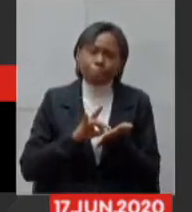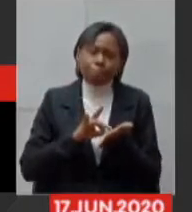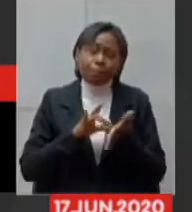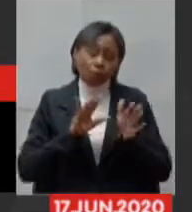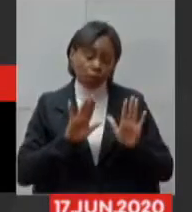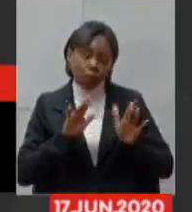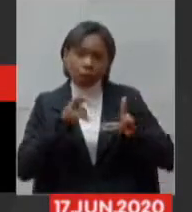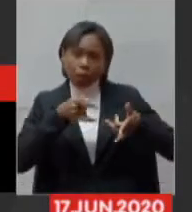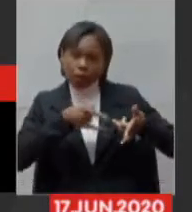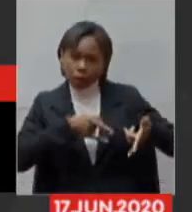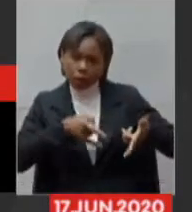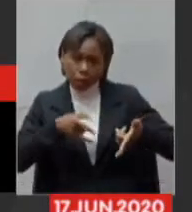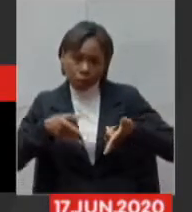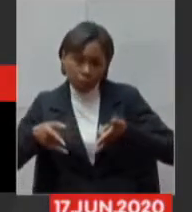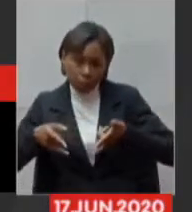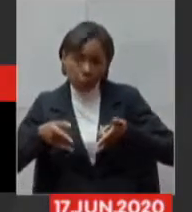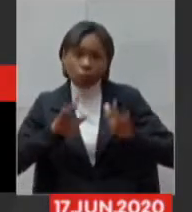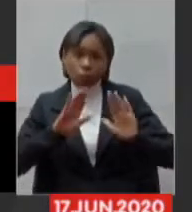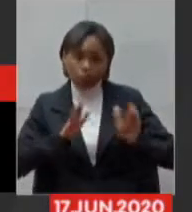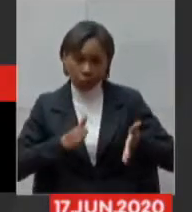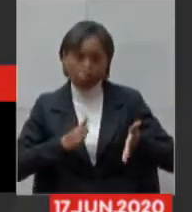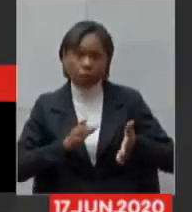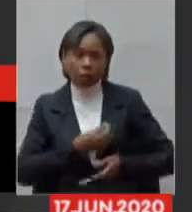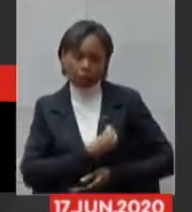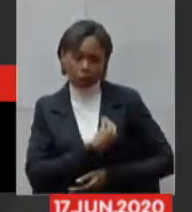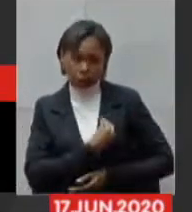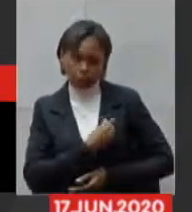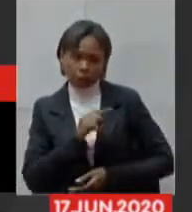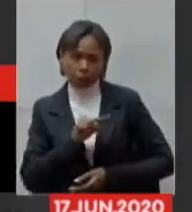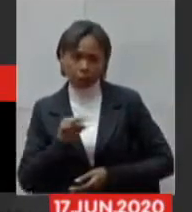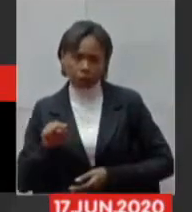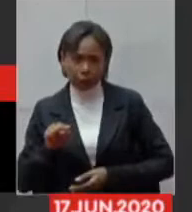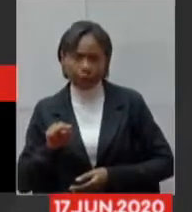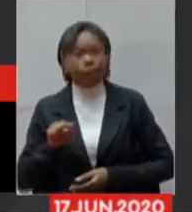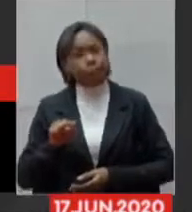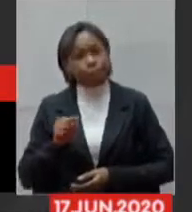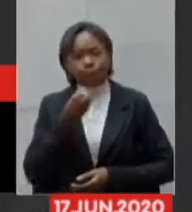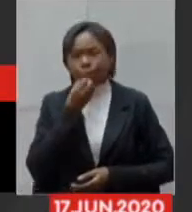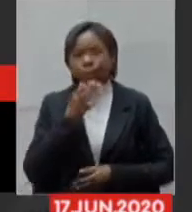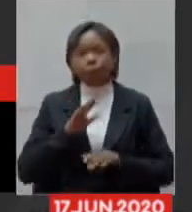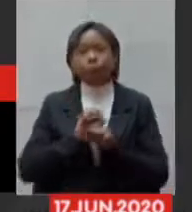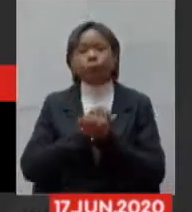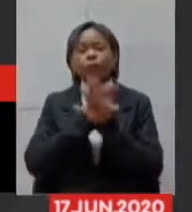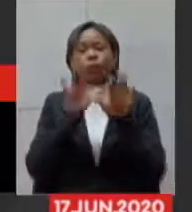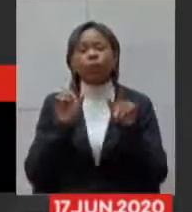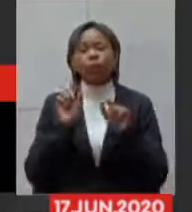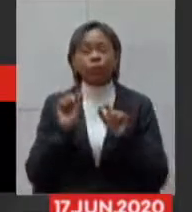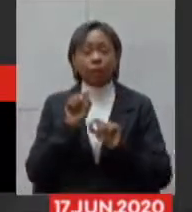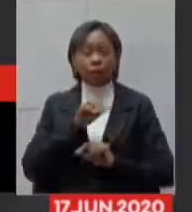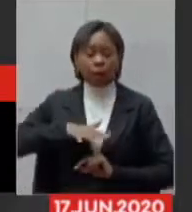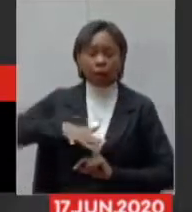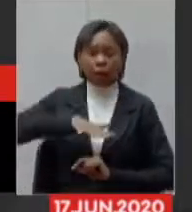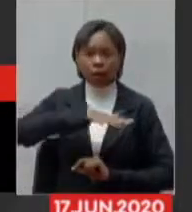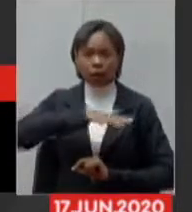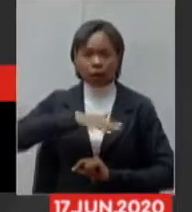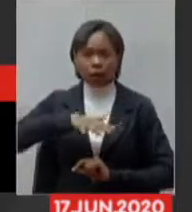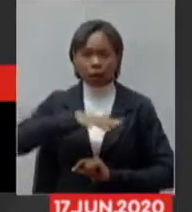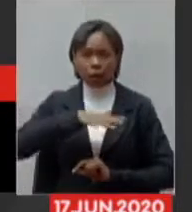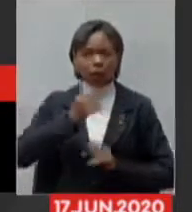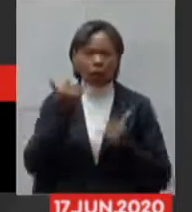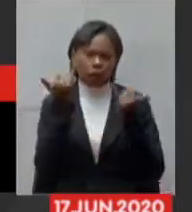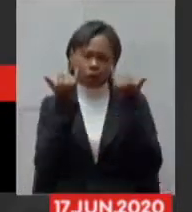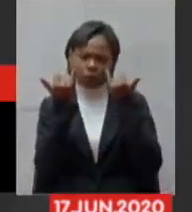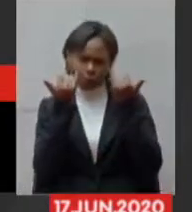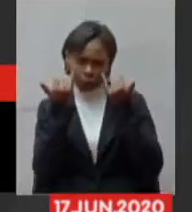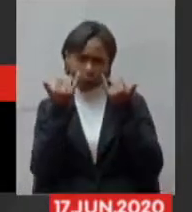que foram ativados é bom esclarecer como a senhora não é da região então só não tem essa informação eu